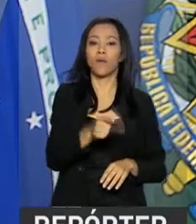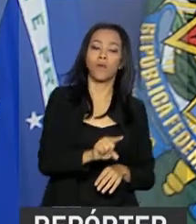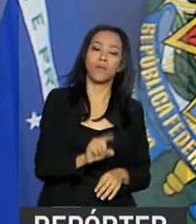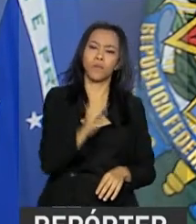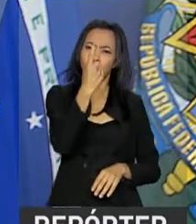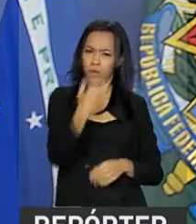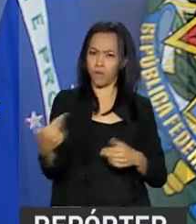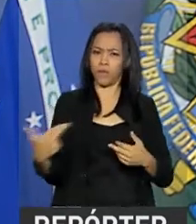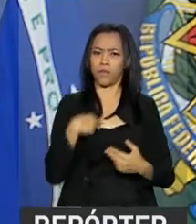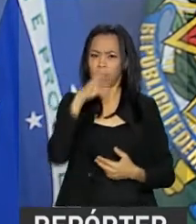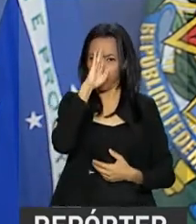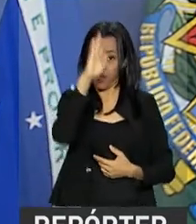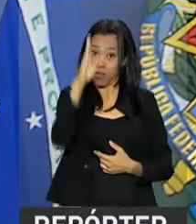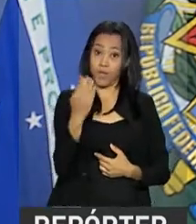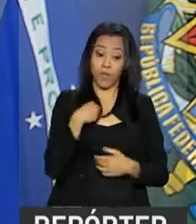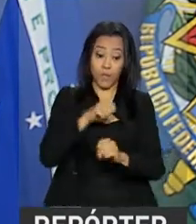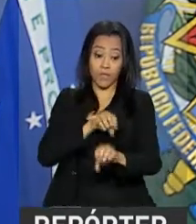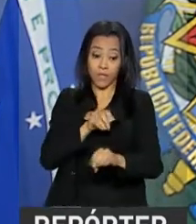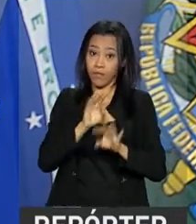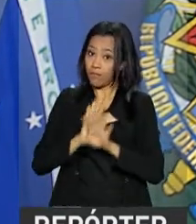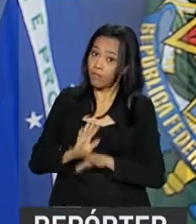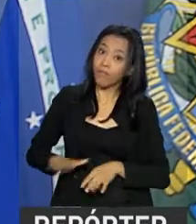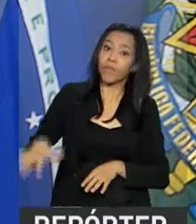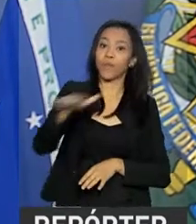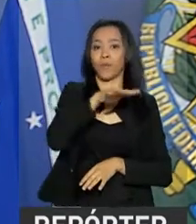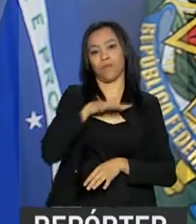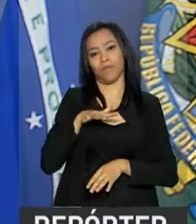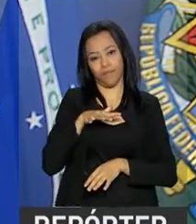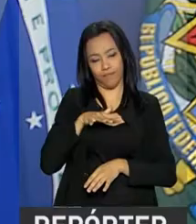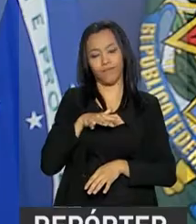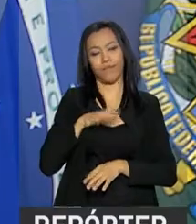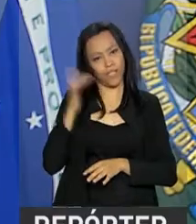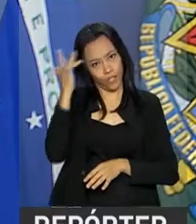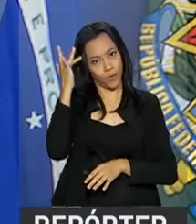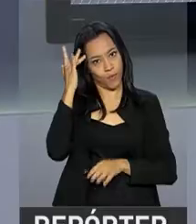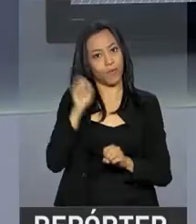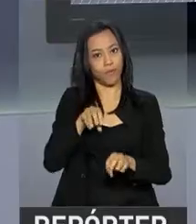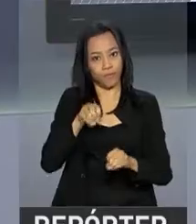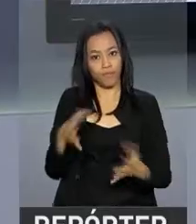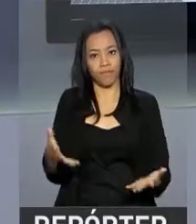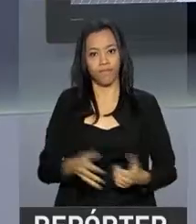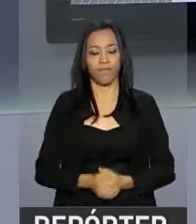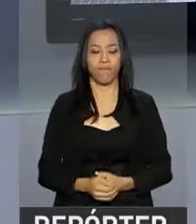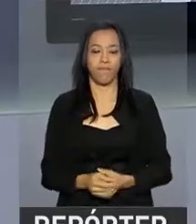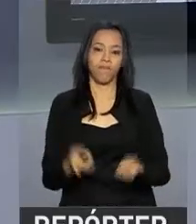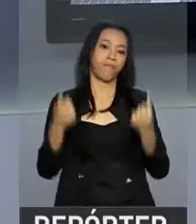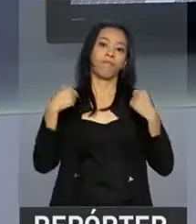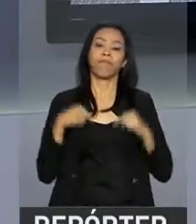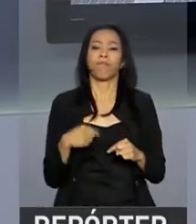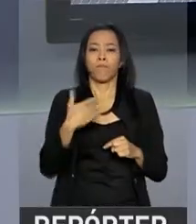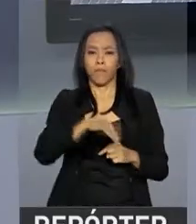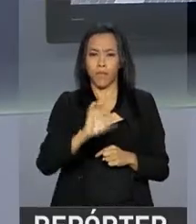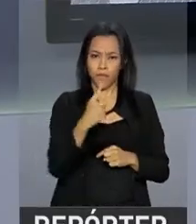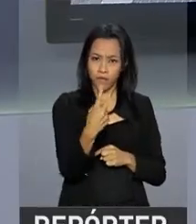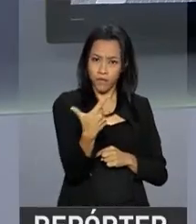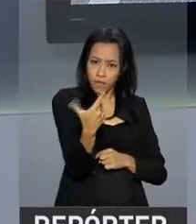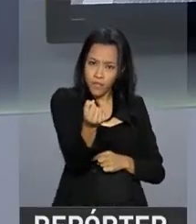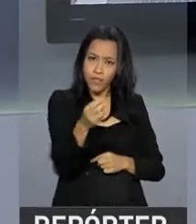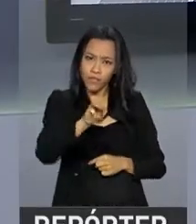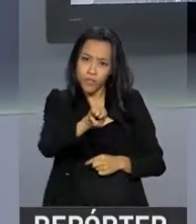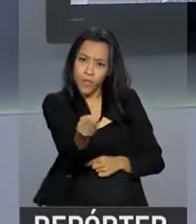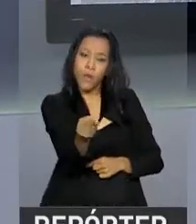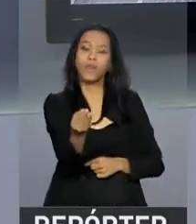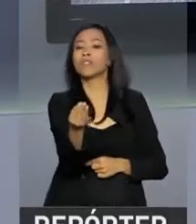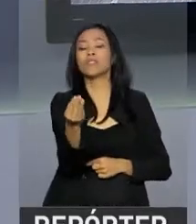fundamental. Educação para todos e educação de qualidade. Mais 120 milhões de reais para o